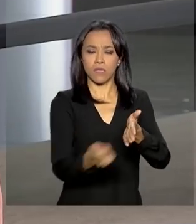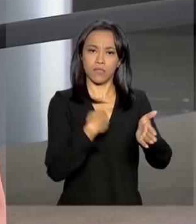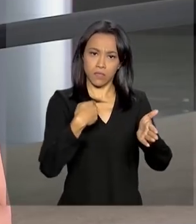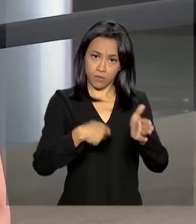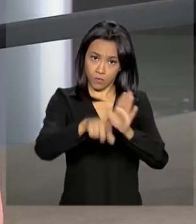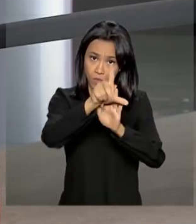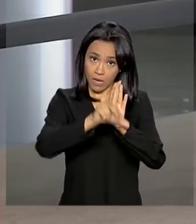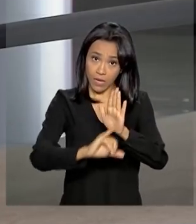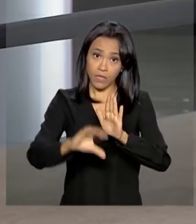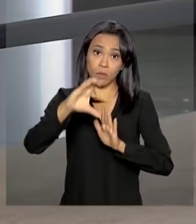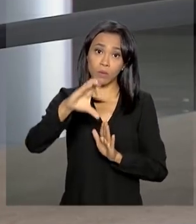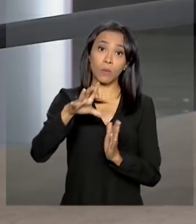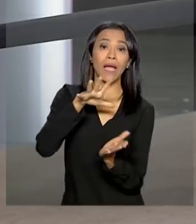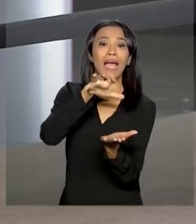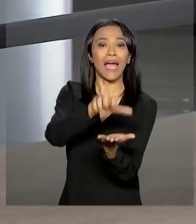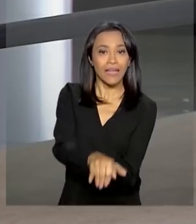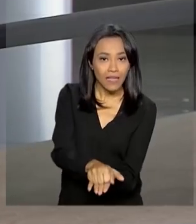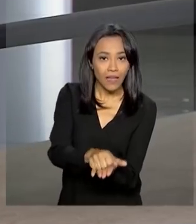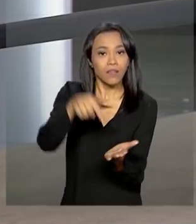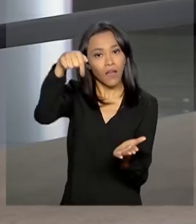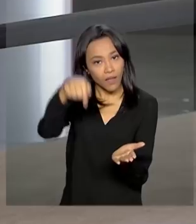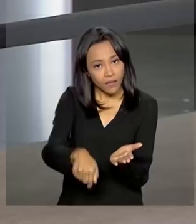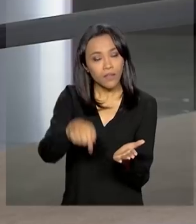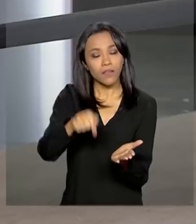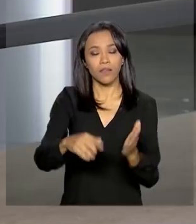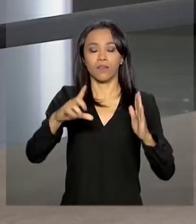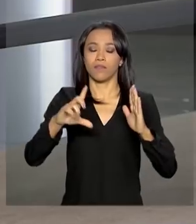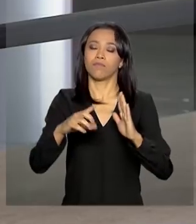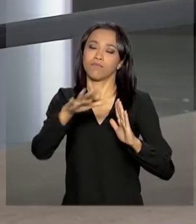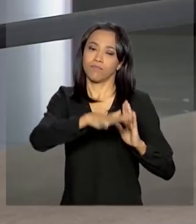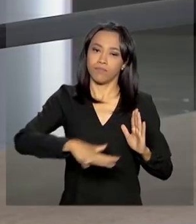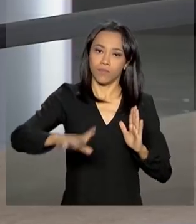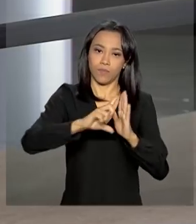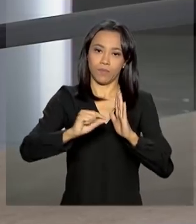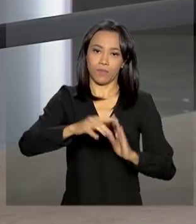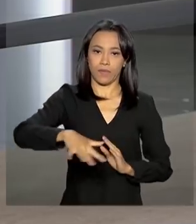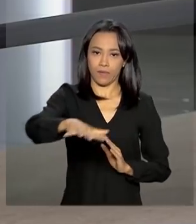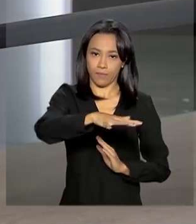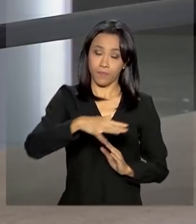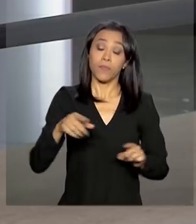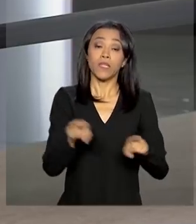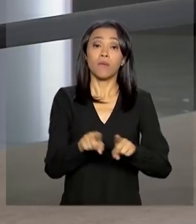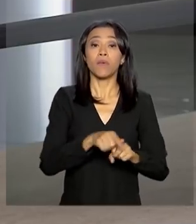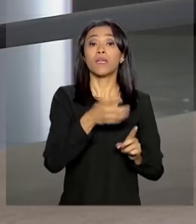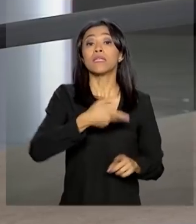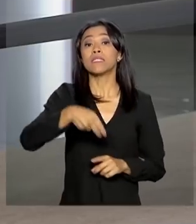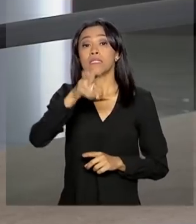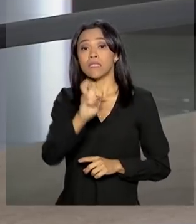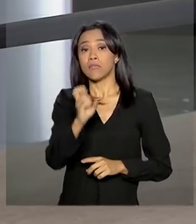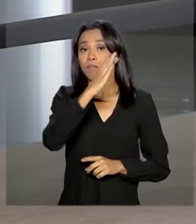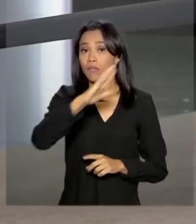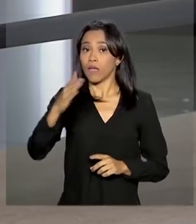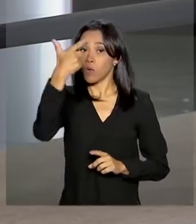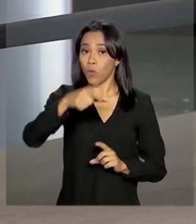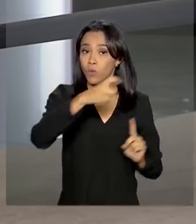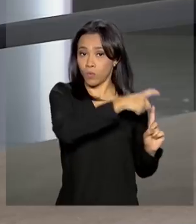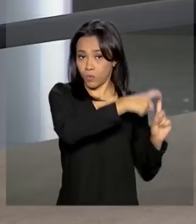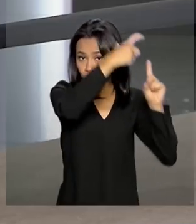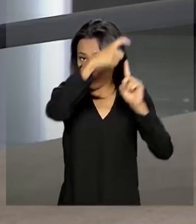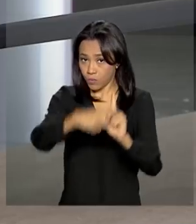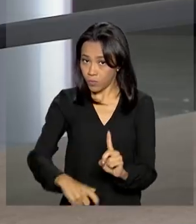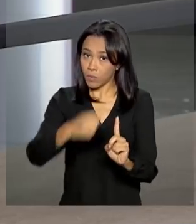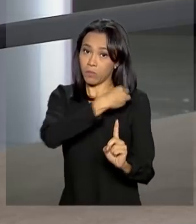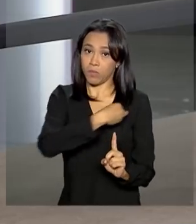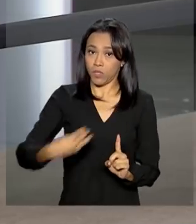positivo aqui no Palácio do Planalto. Às cinco da tarde, ele recebe Mário Biancamano Guimarães, ministro